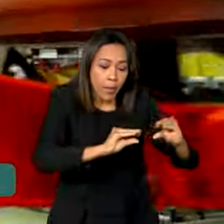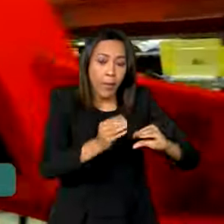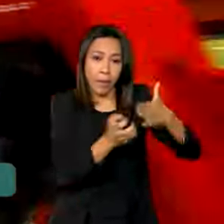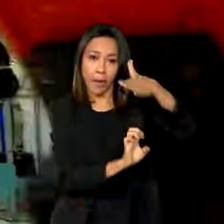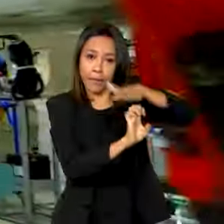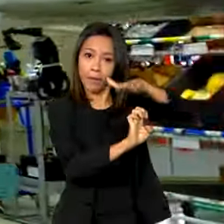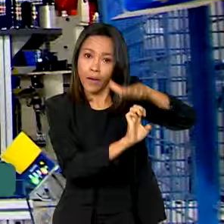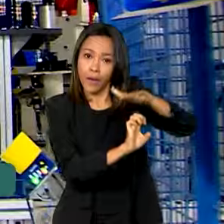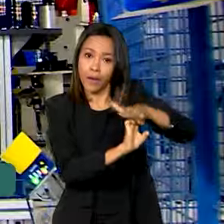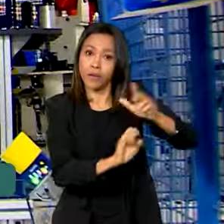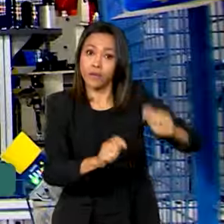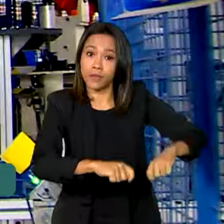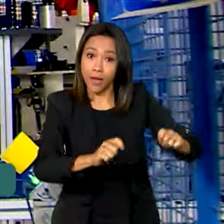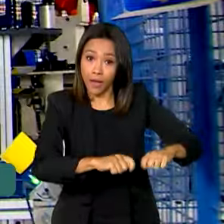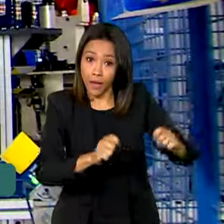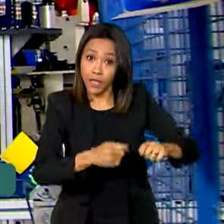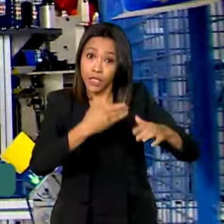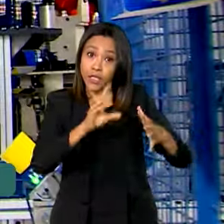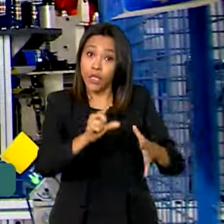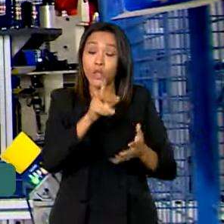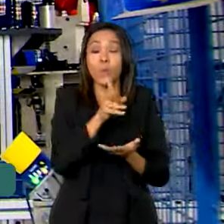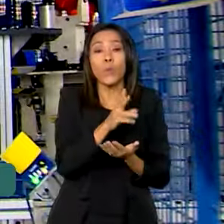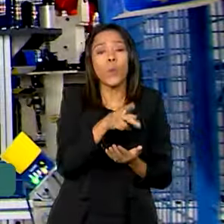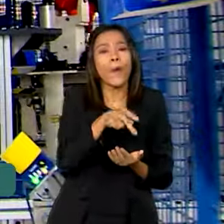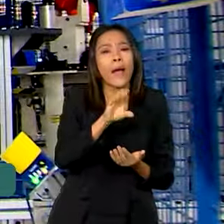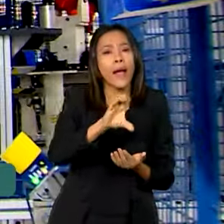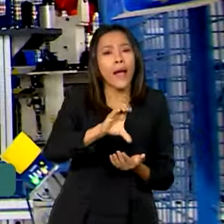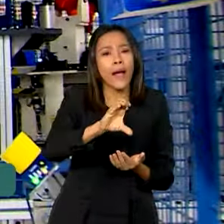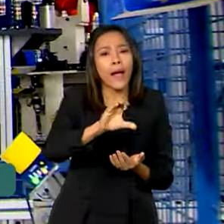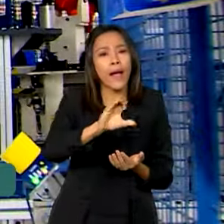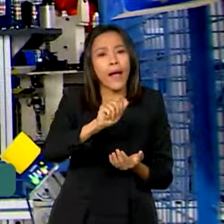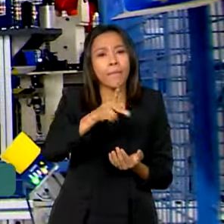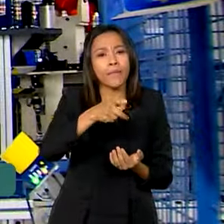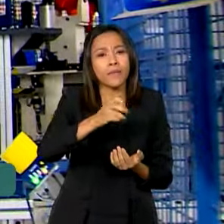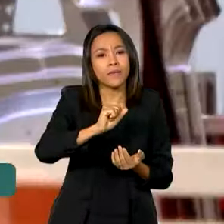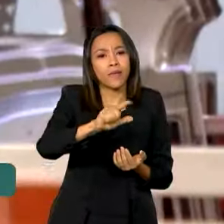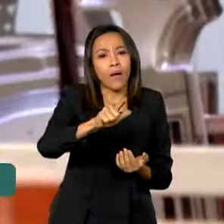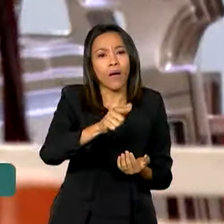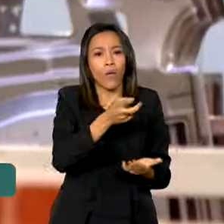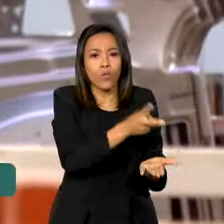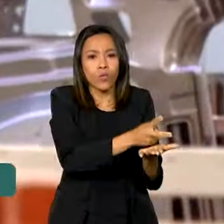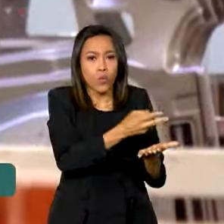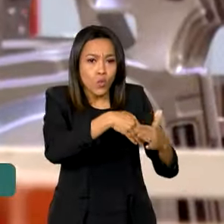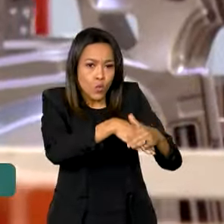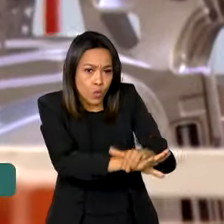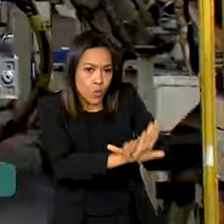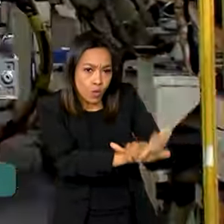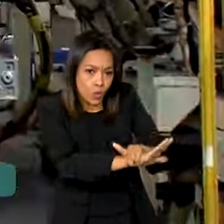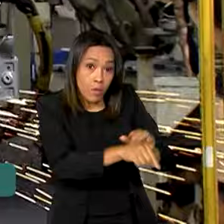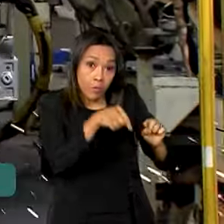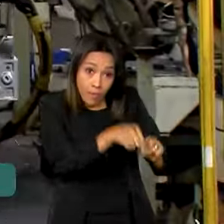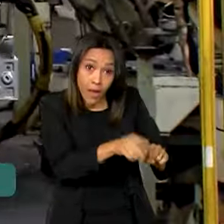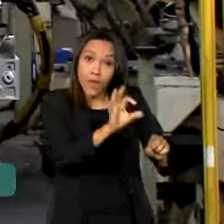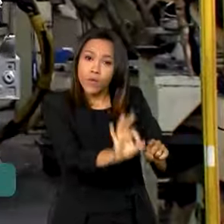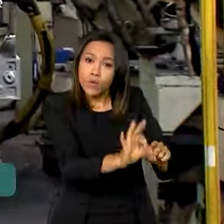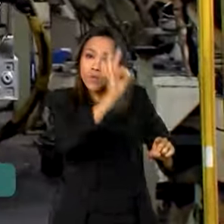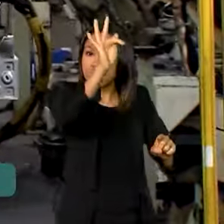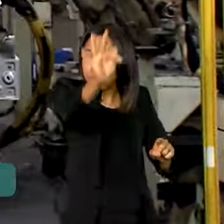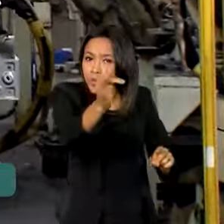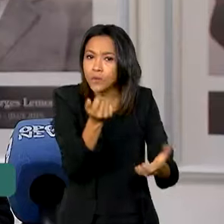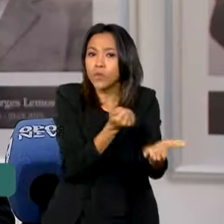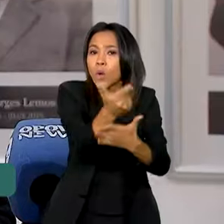formação bruta de capital fixo, que mede a capacidade produtiva futura com a aquisição de